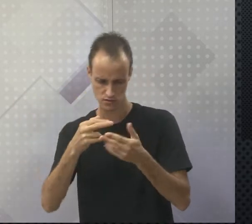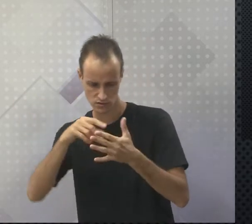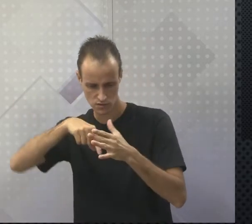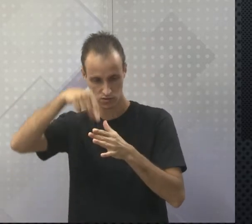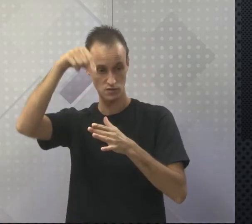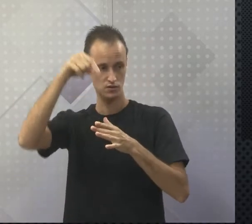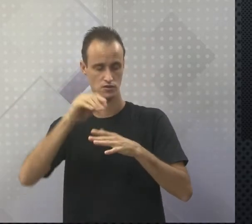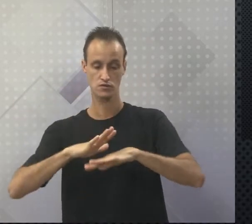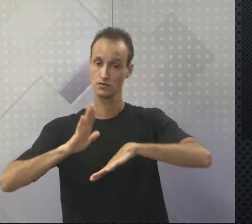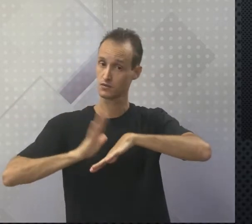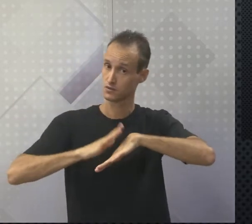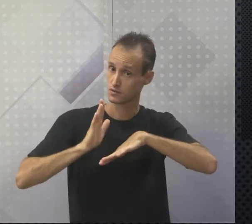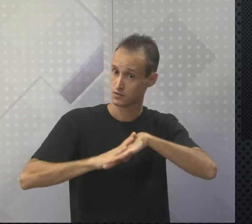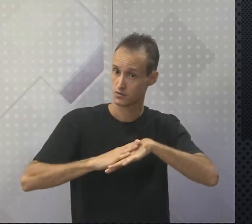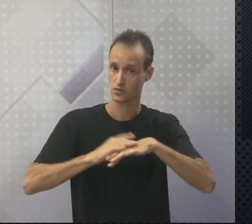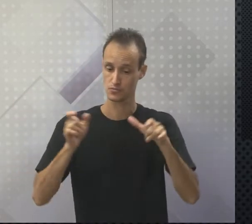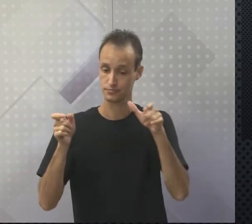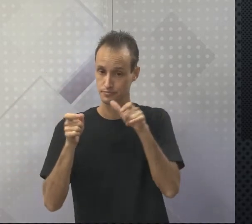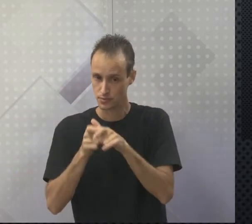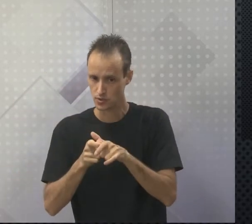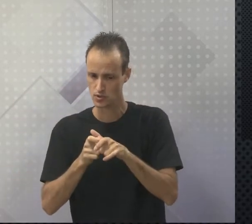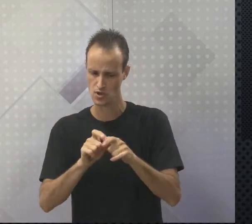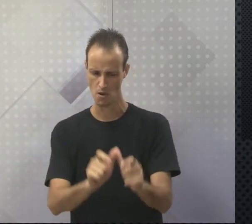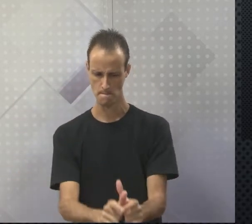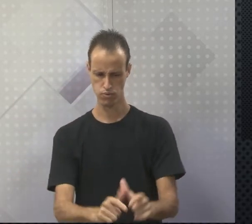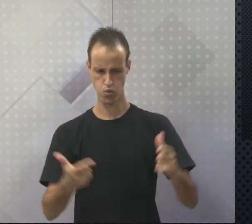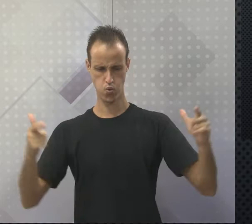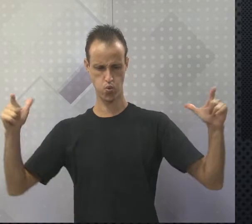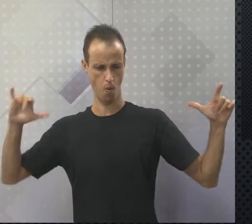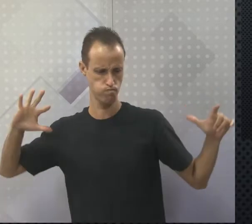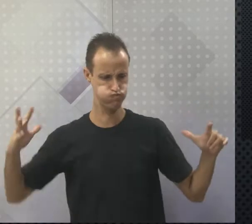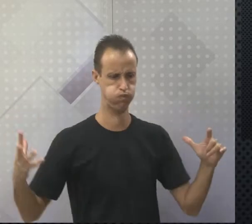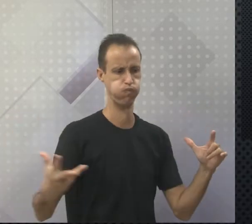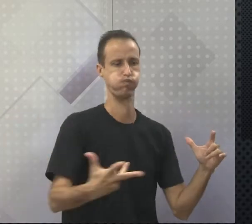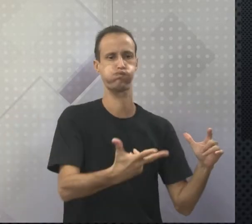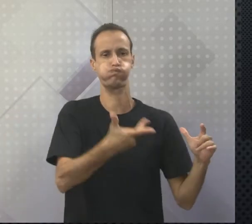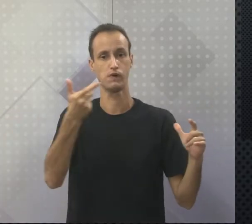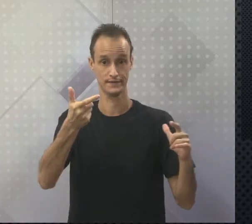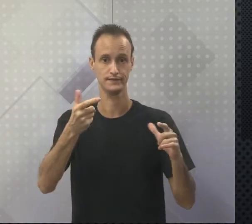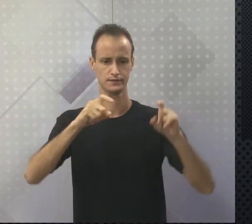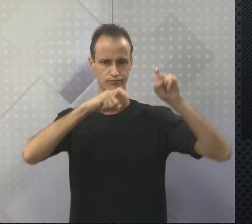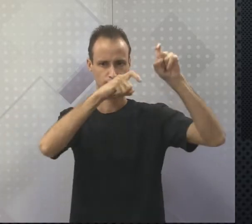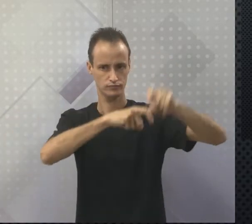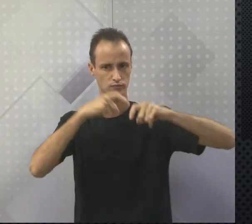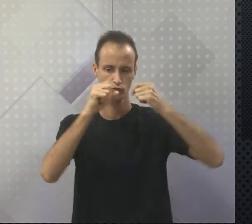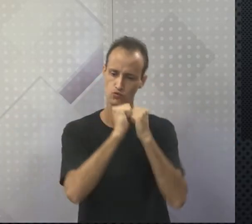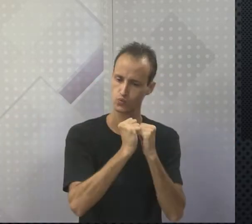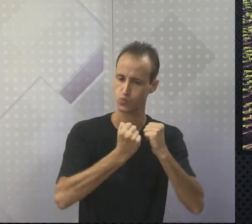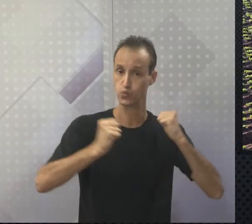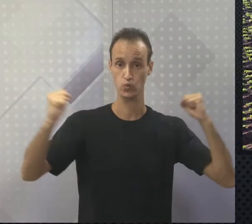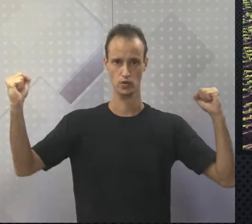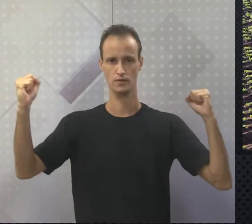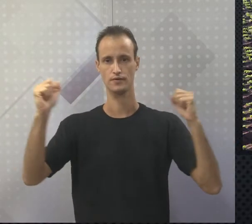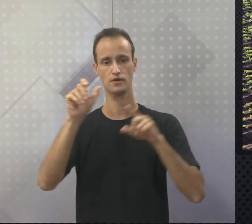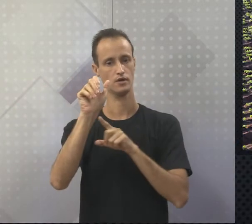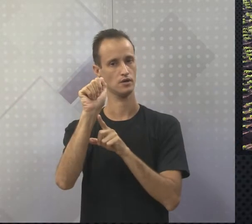numerosa e produtividade elevada. Já é aquela fazenda que passa naqueles filmes, nos jornais, o agronegócio. E eu